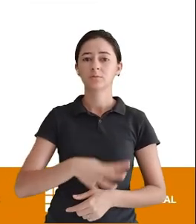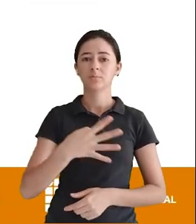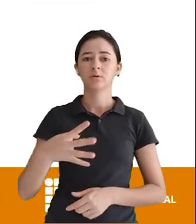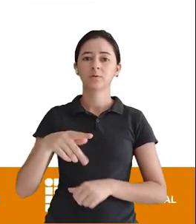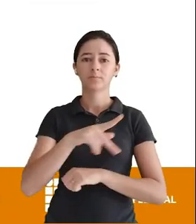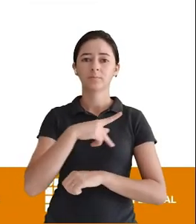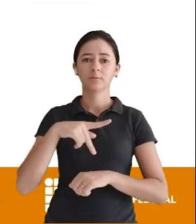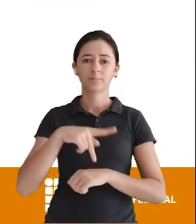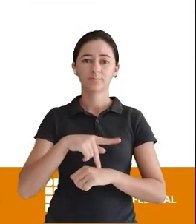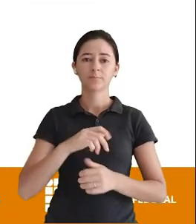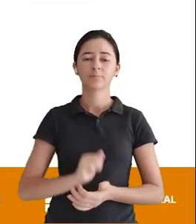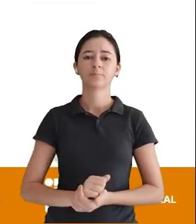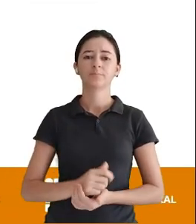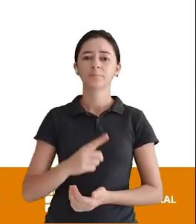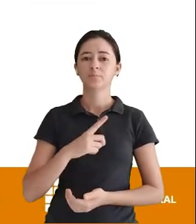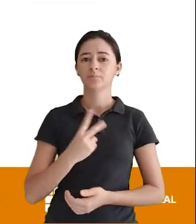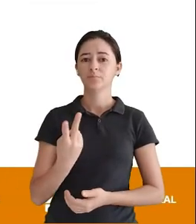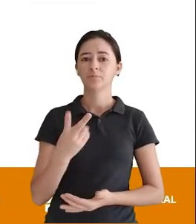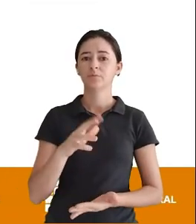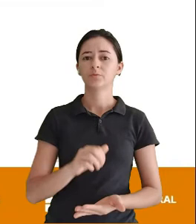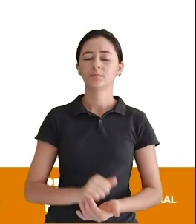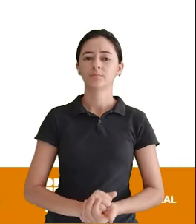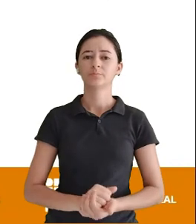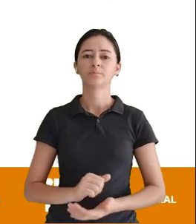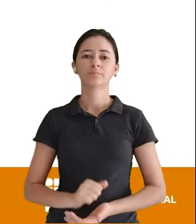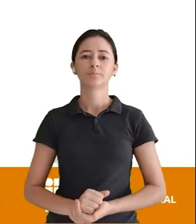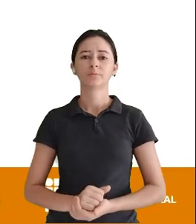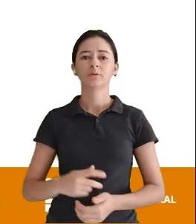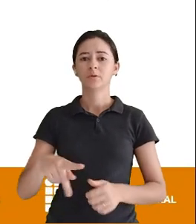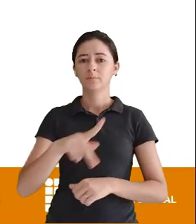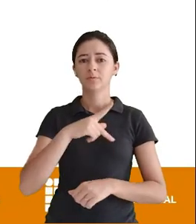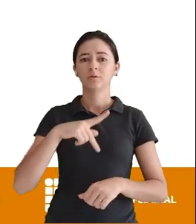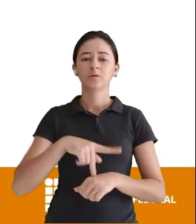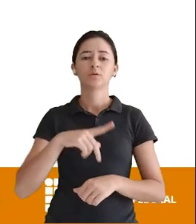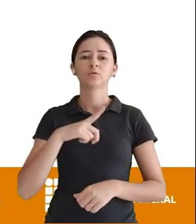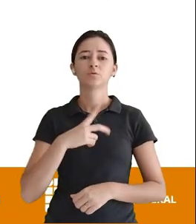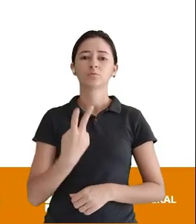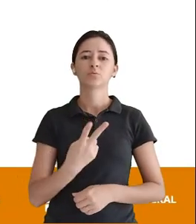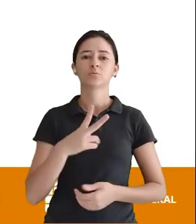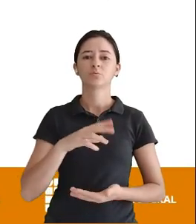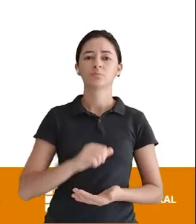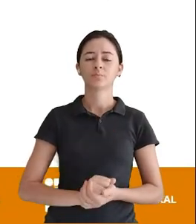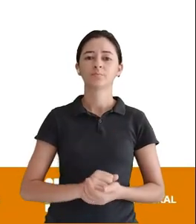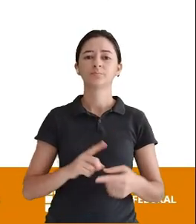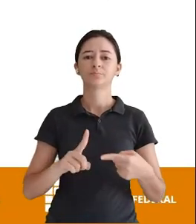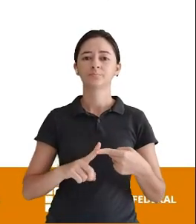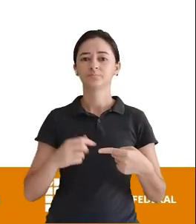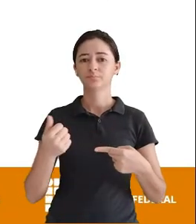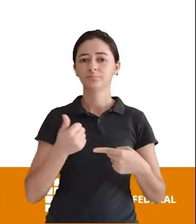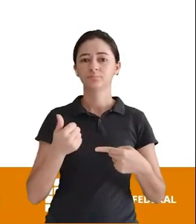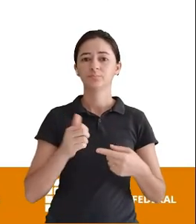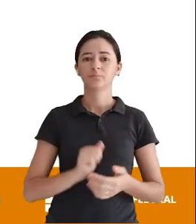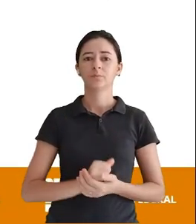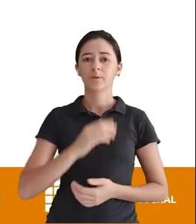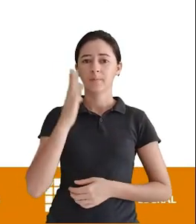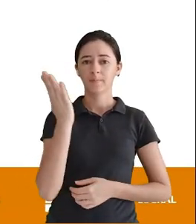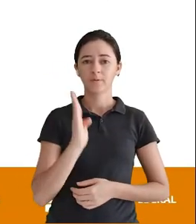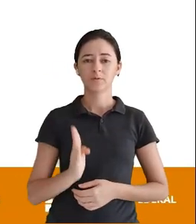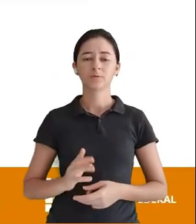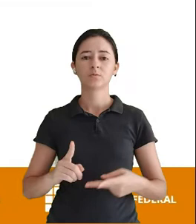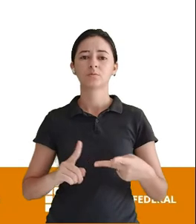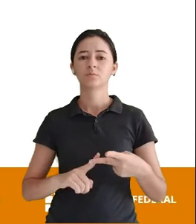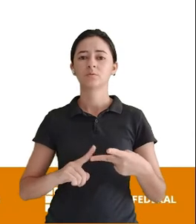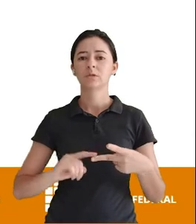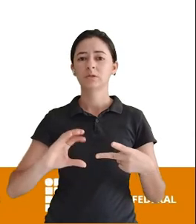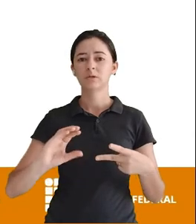dois registros A tabela De A tabela país Tem dois registros O registro número 1 Brasil Registro número 2 Chile